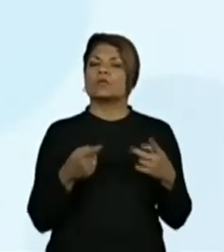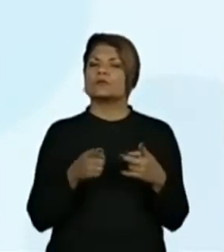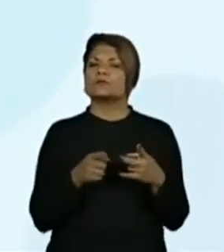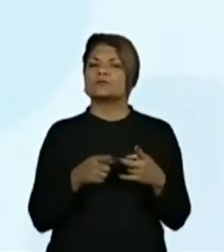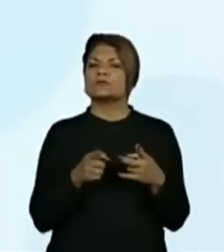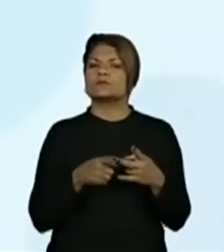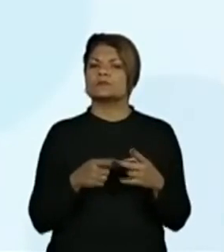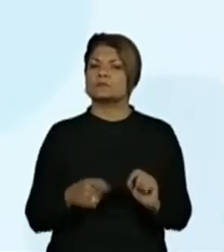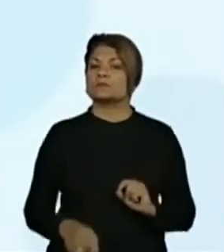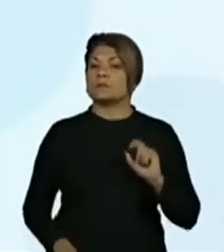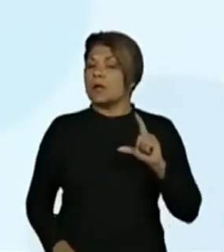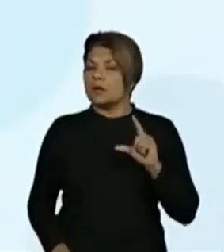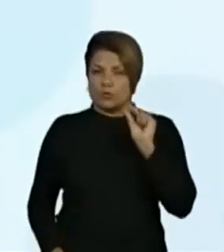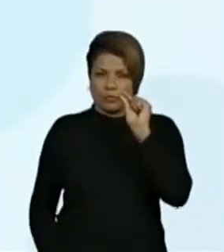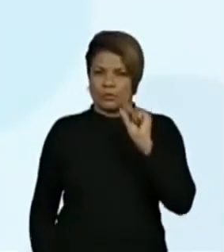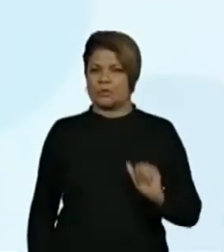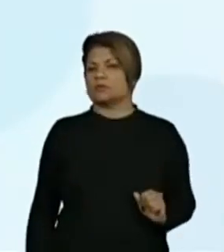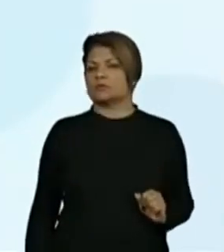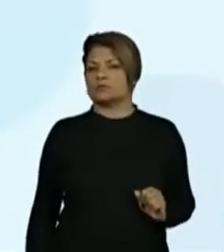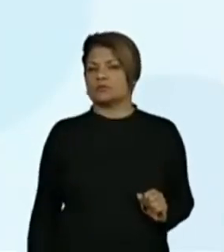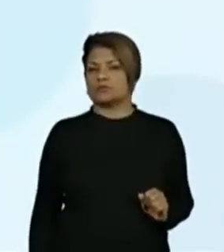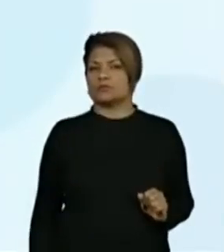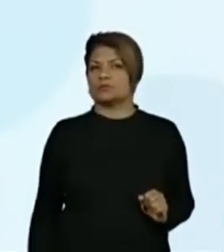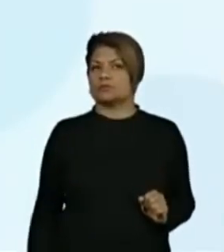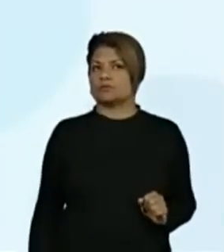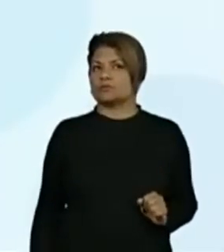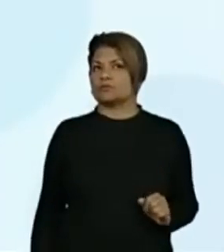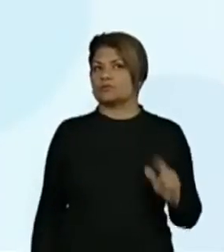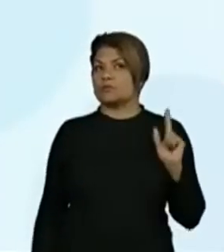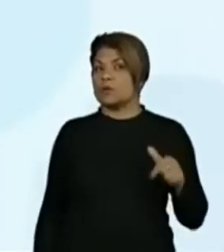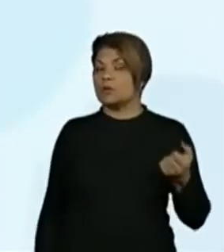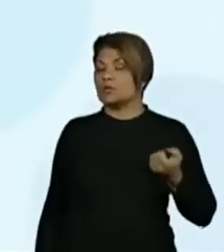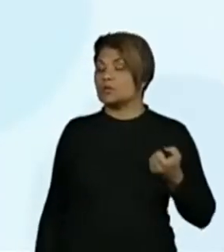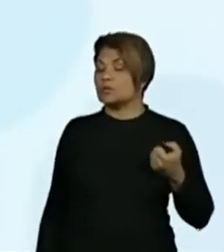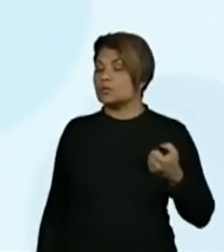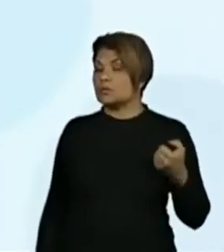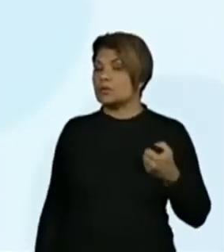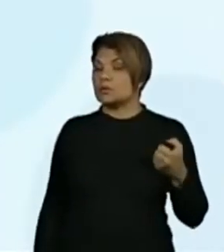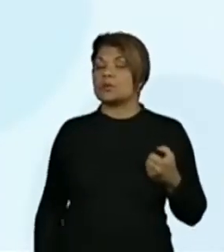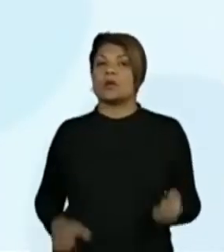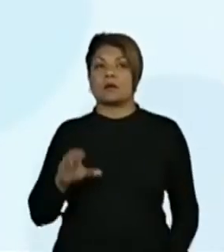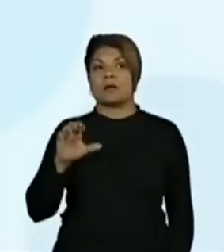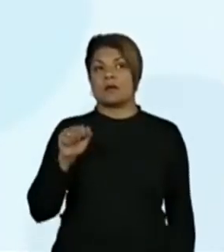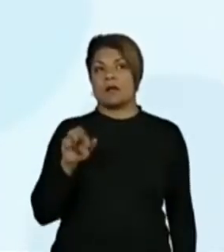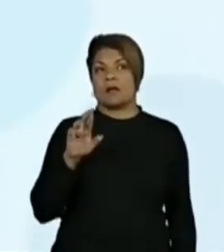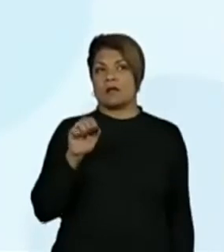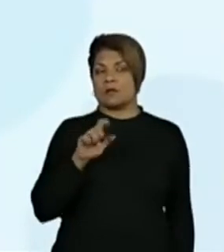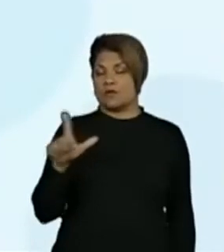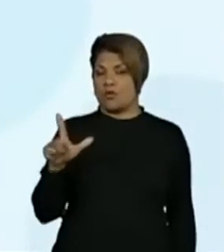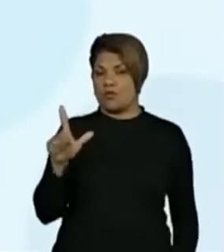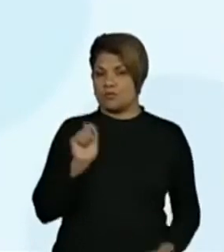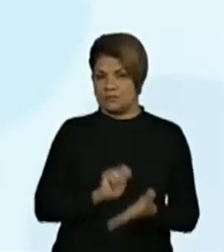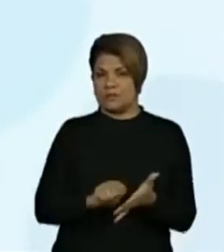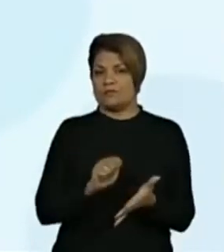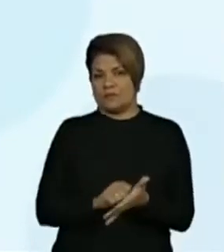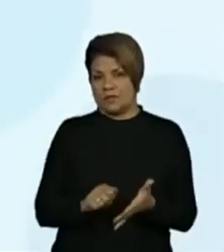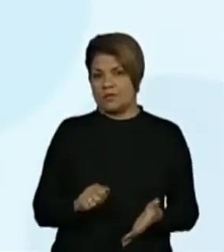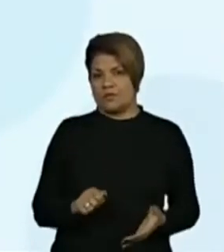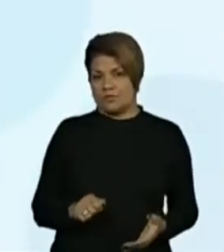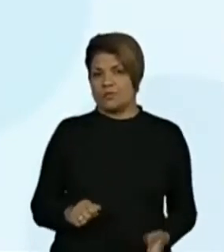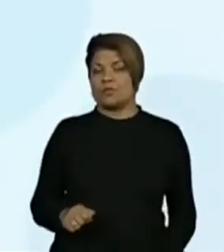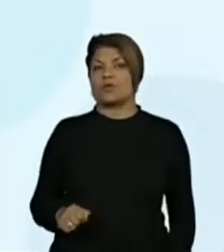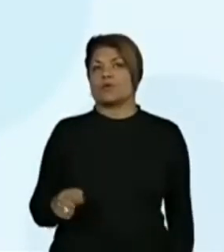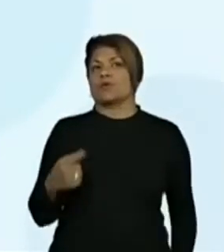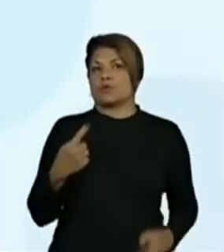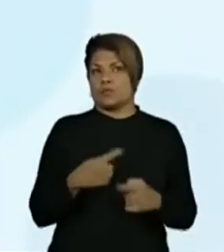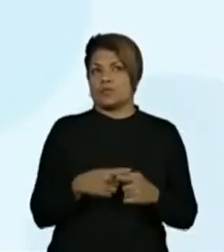maior que esse, é o número que a Carol escreveu. Porque veja, na centena aqui, de